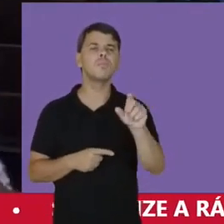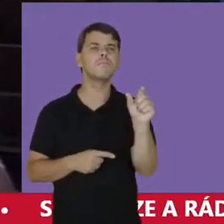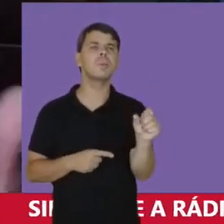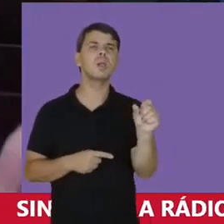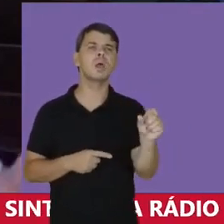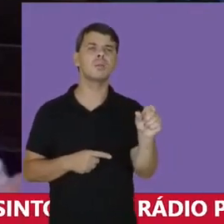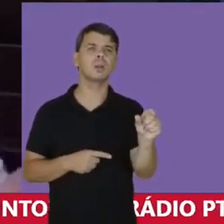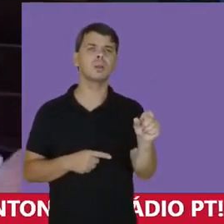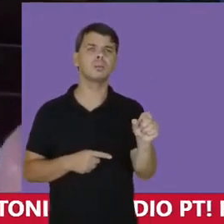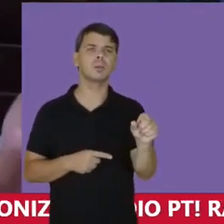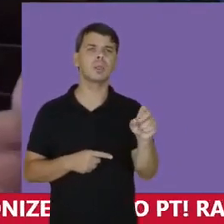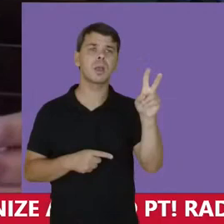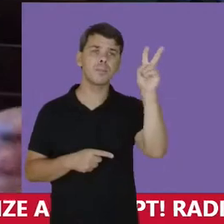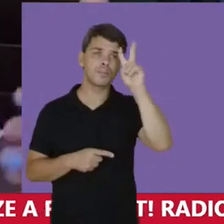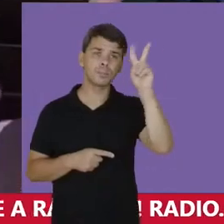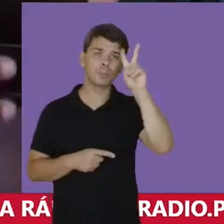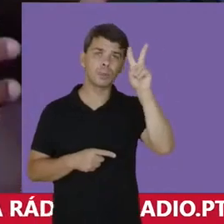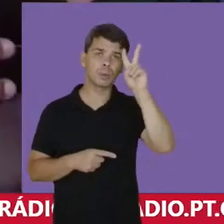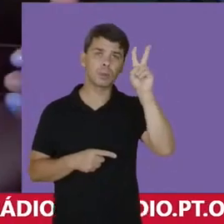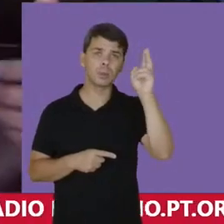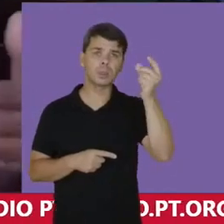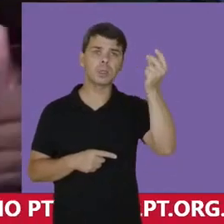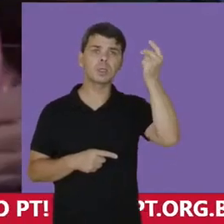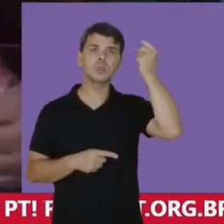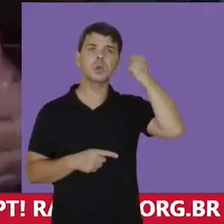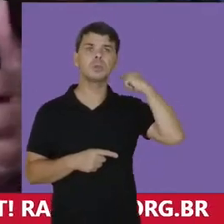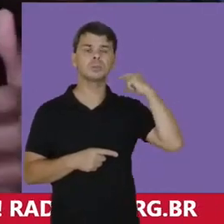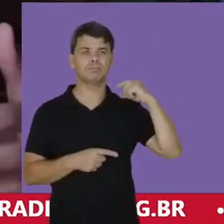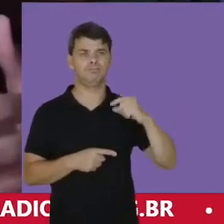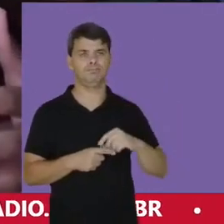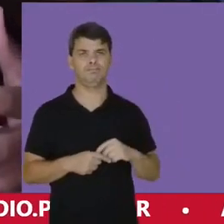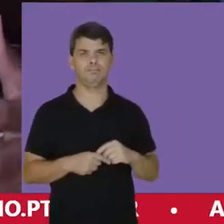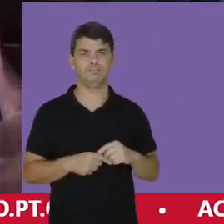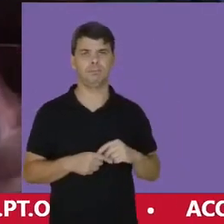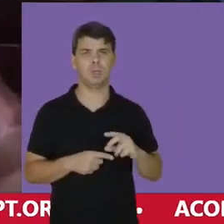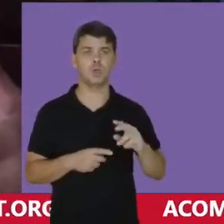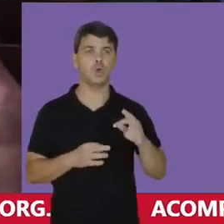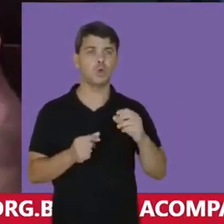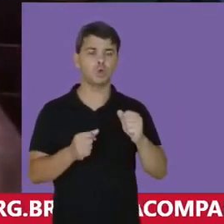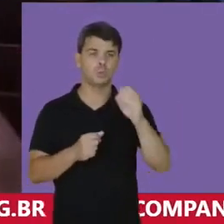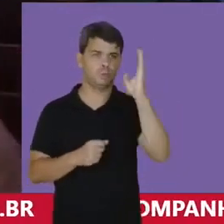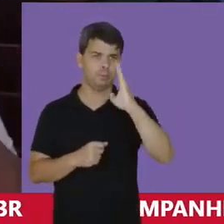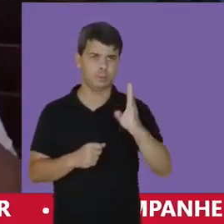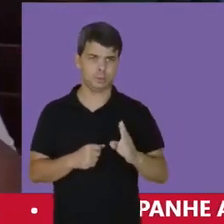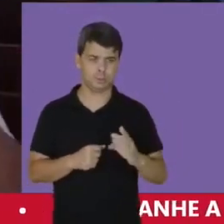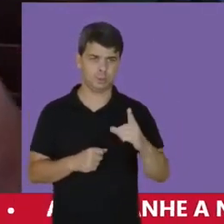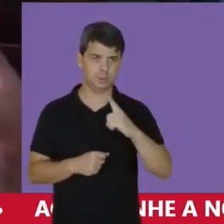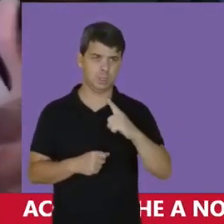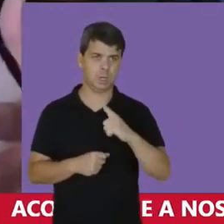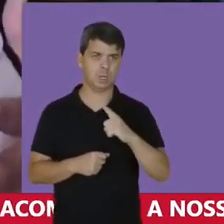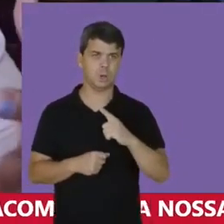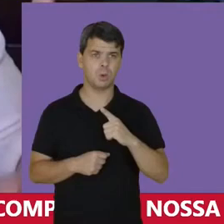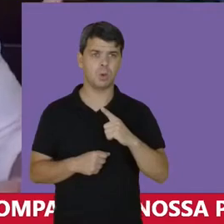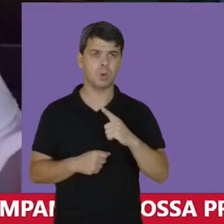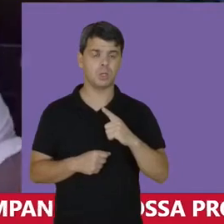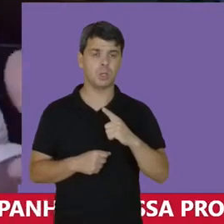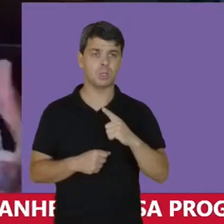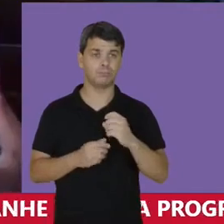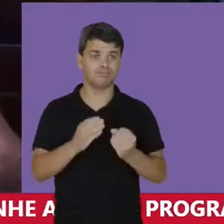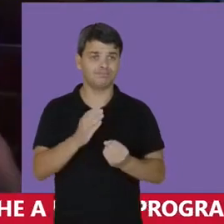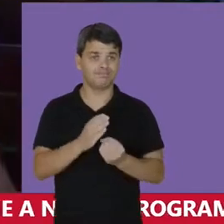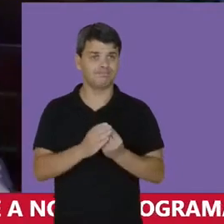história Nossa Que nos remete A nossa ancestralidade Todos os brasileiros Têm Na sua